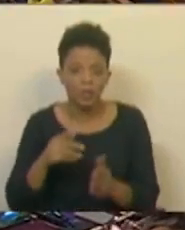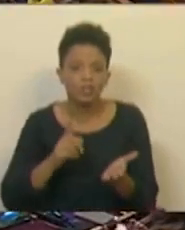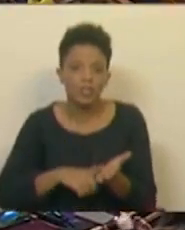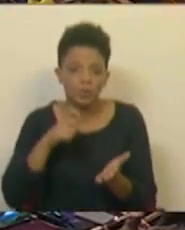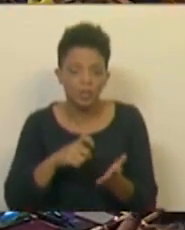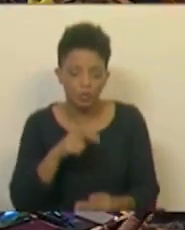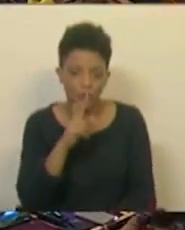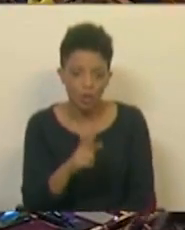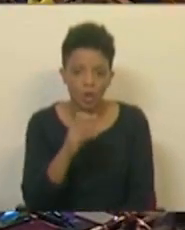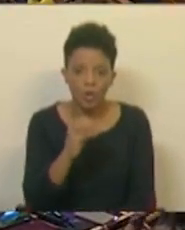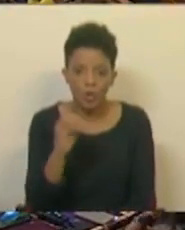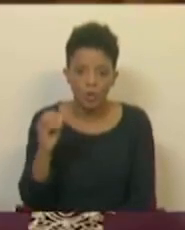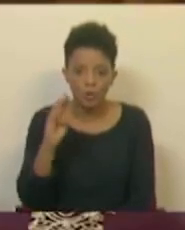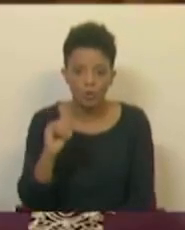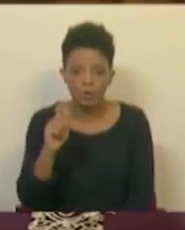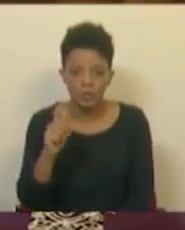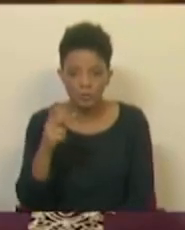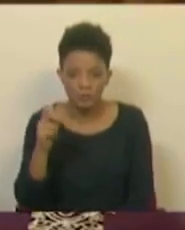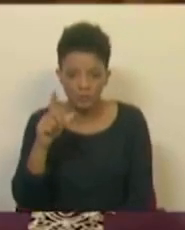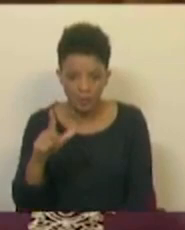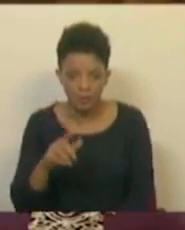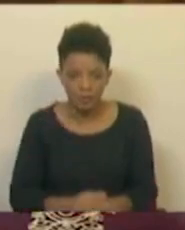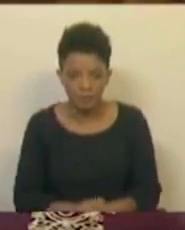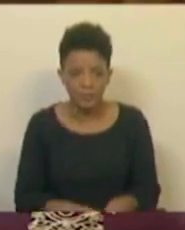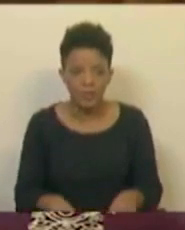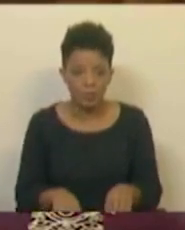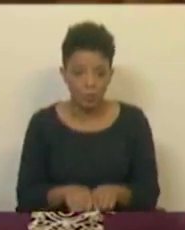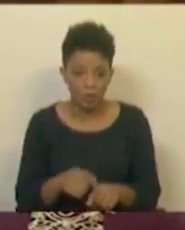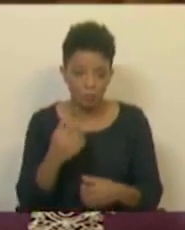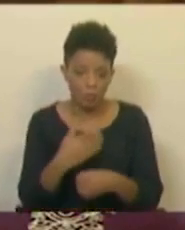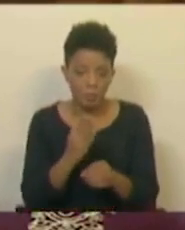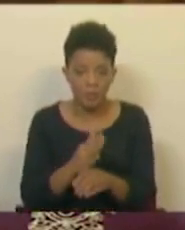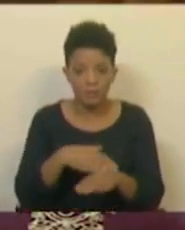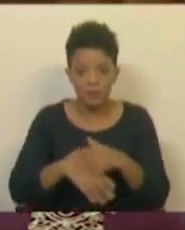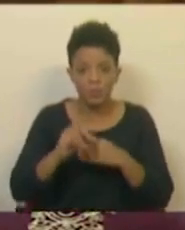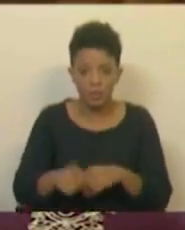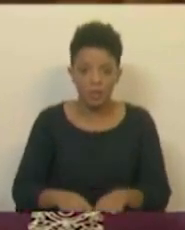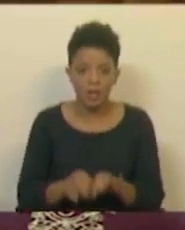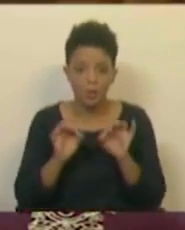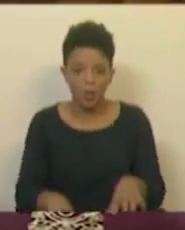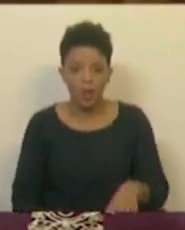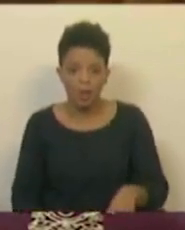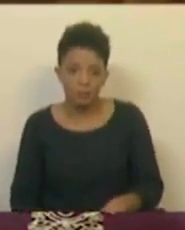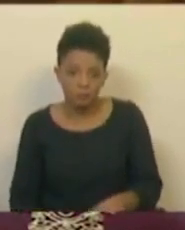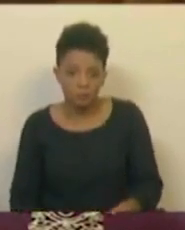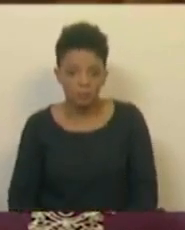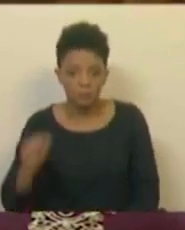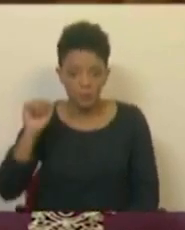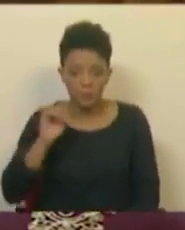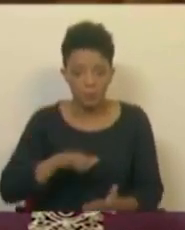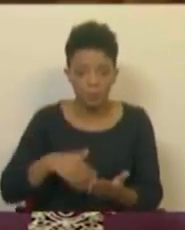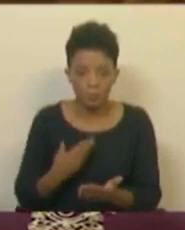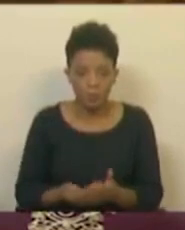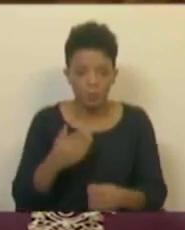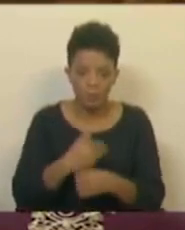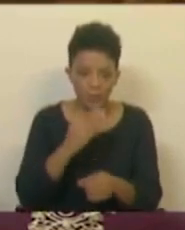um Office for Price Administration, que basicamente fazia aquilo que o PCP propõe que o Gabinete